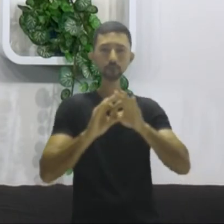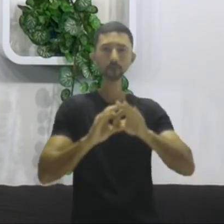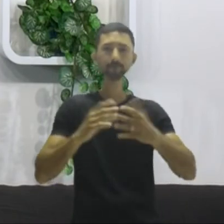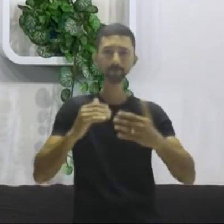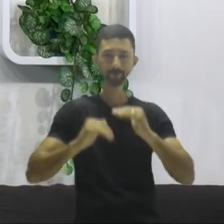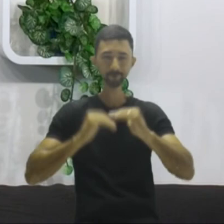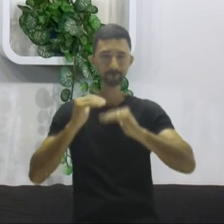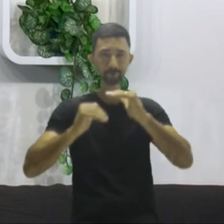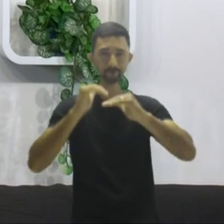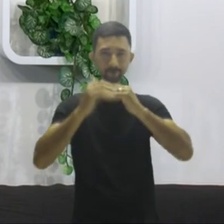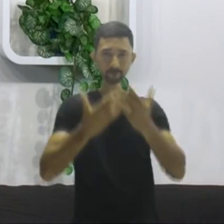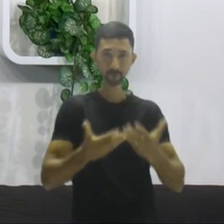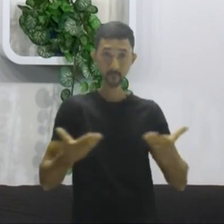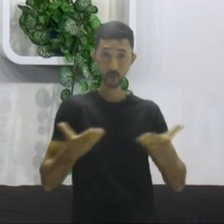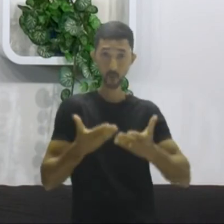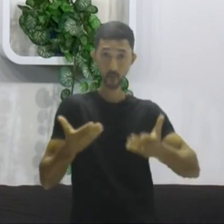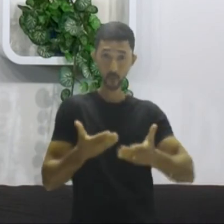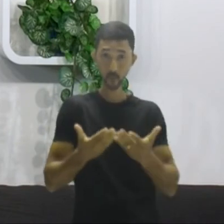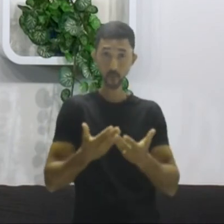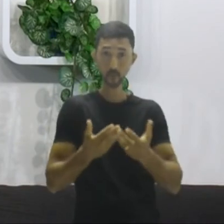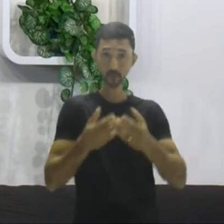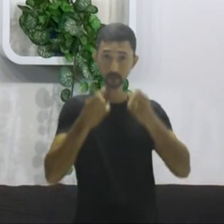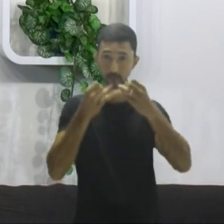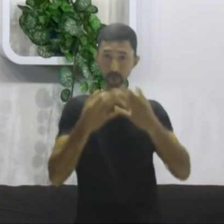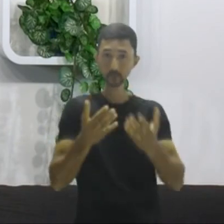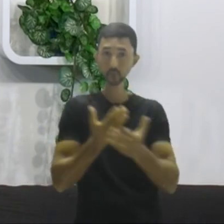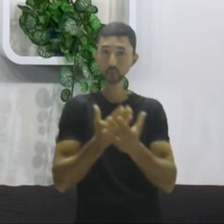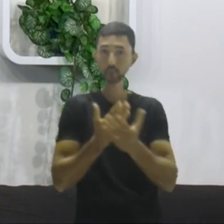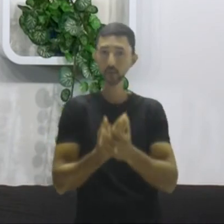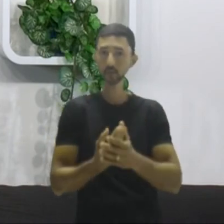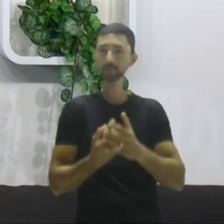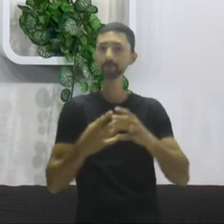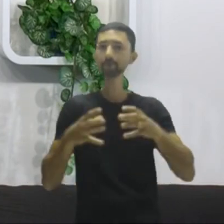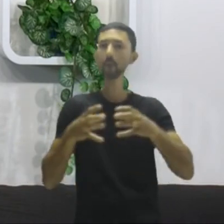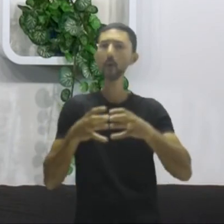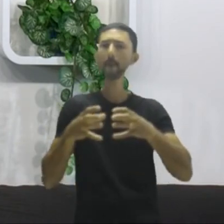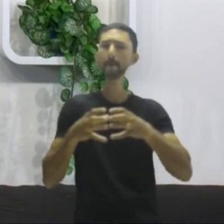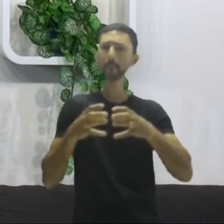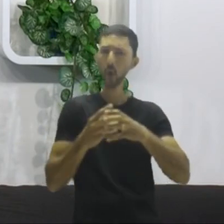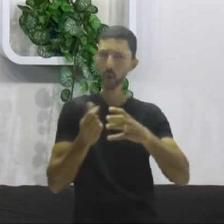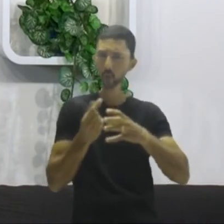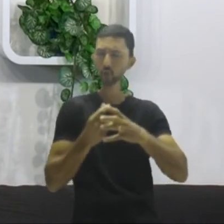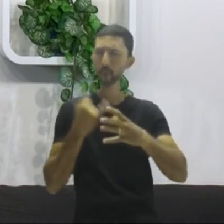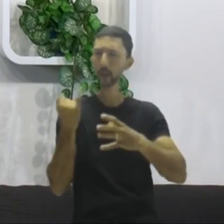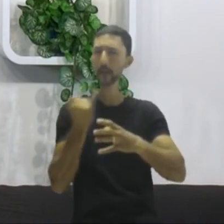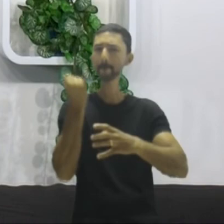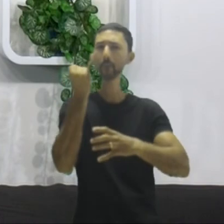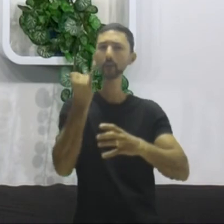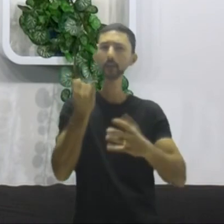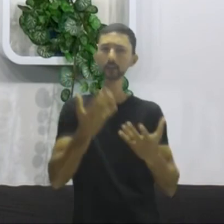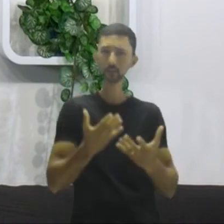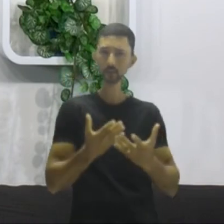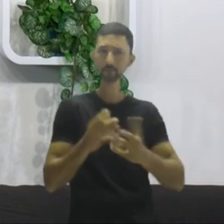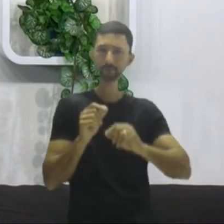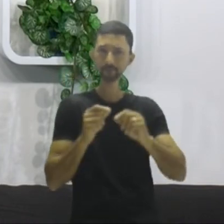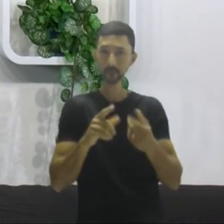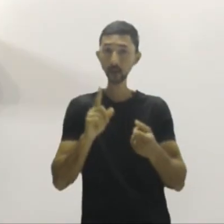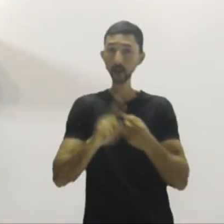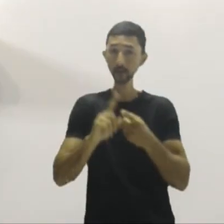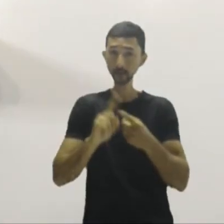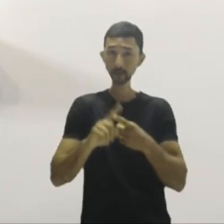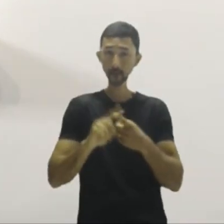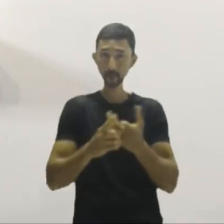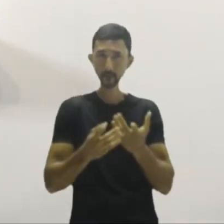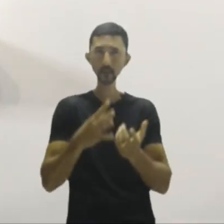econômico. Hoje nós vamos ver um bloco econômico muito importante de vocês e também